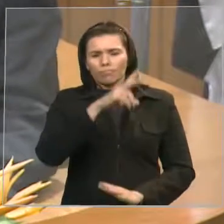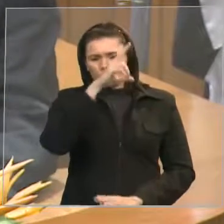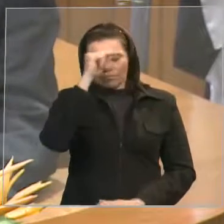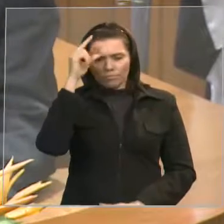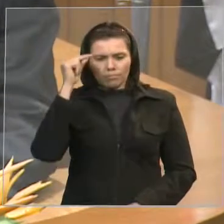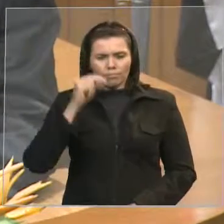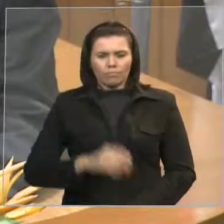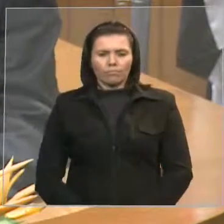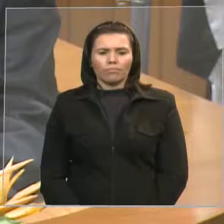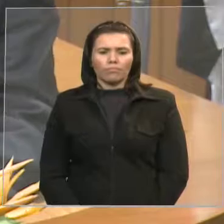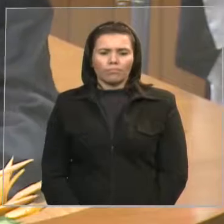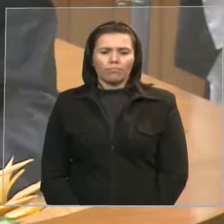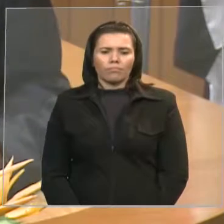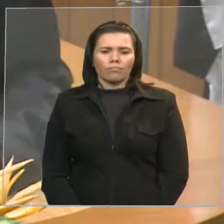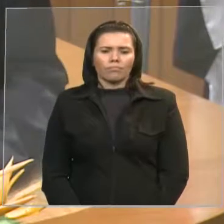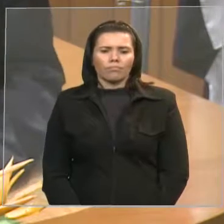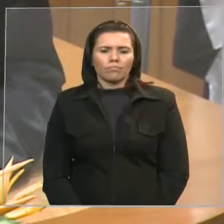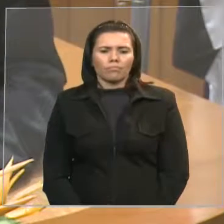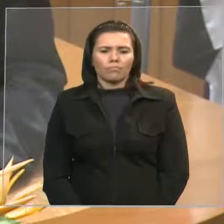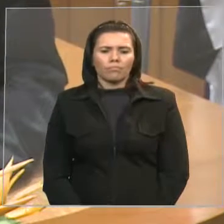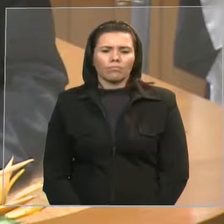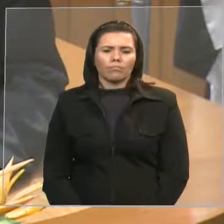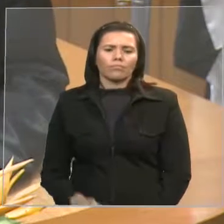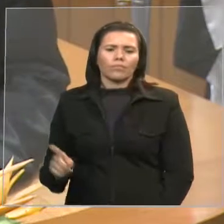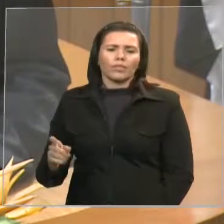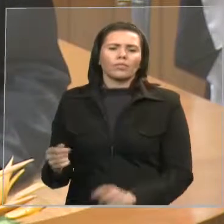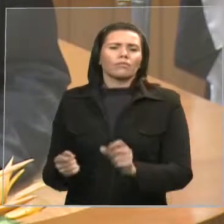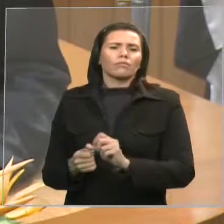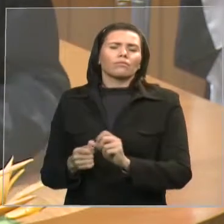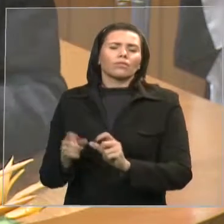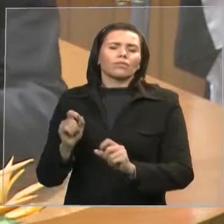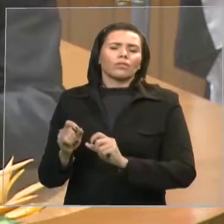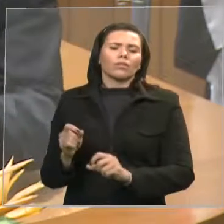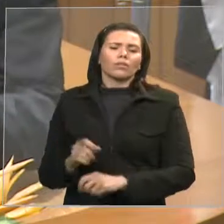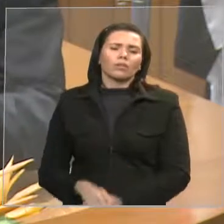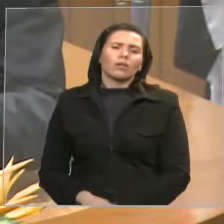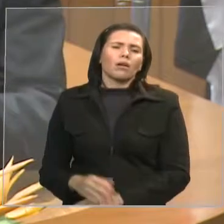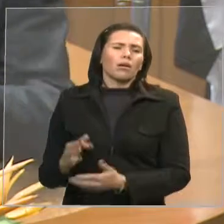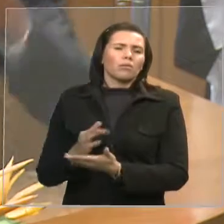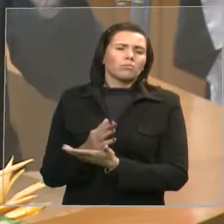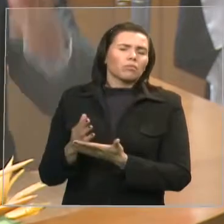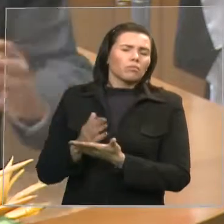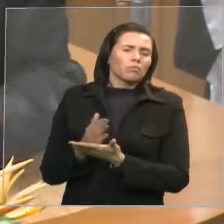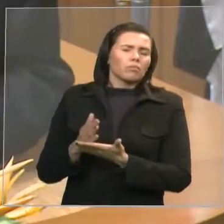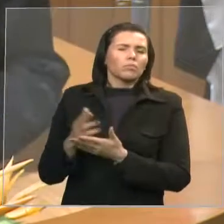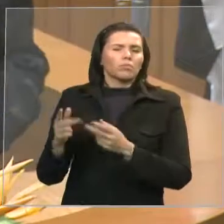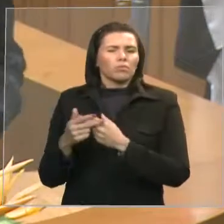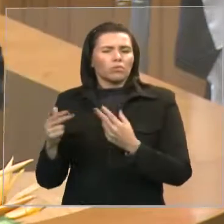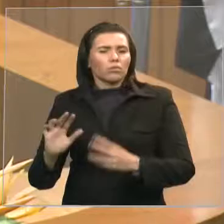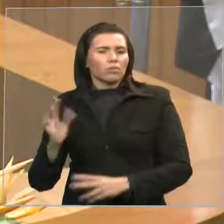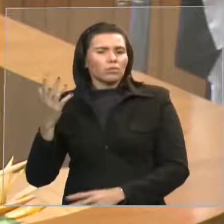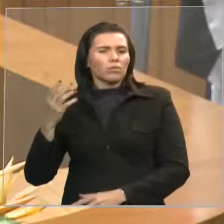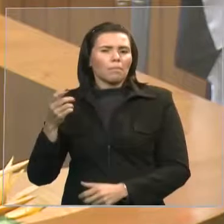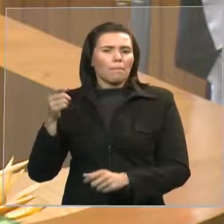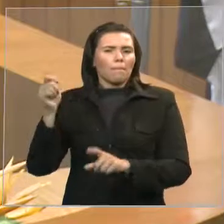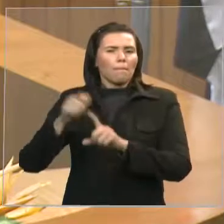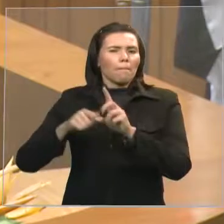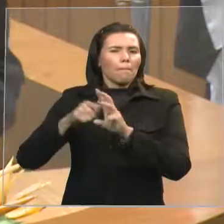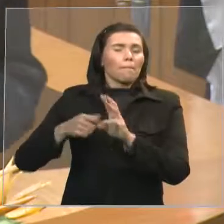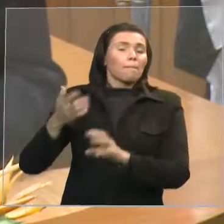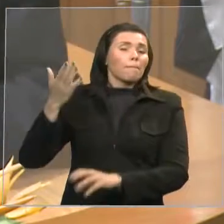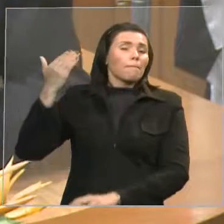ocorridos há alguns meses é tanto que o juiz da primeira instância